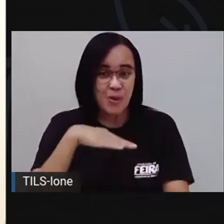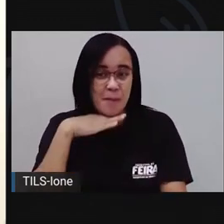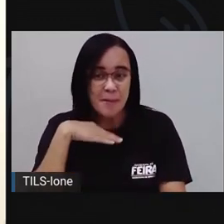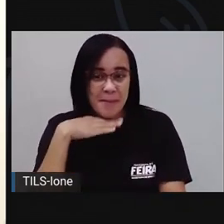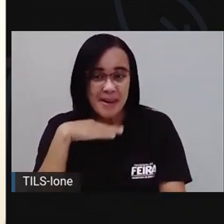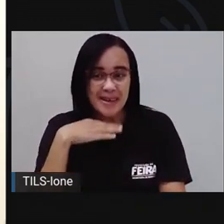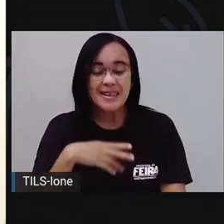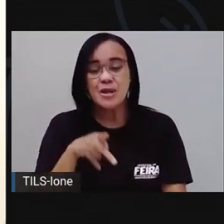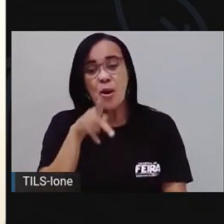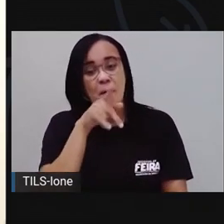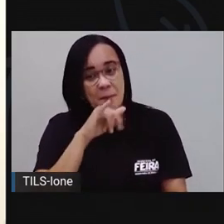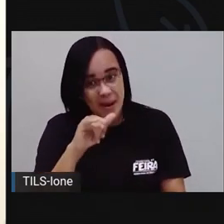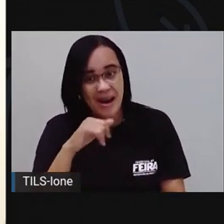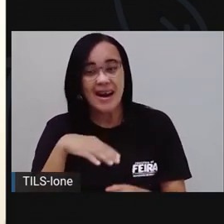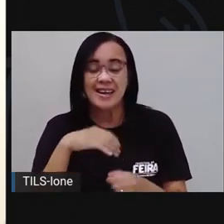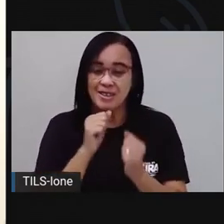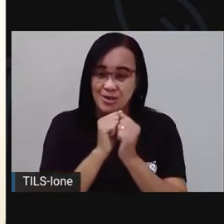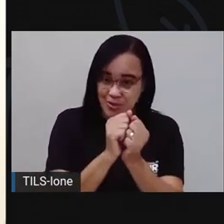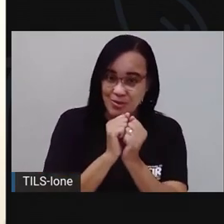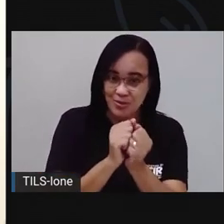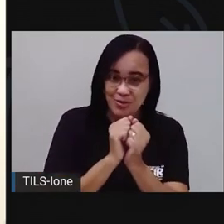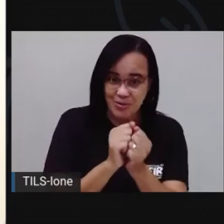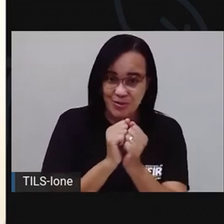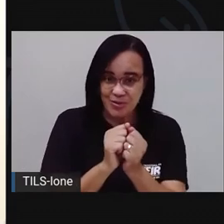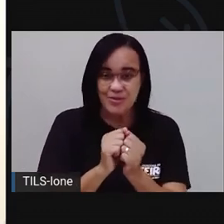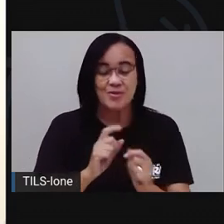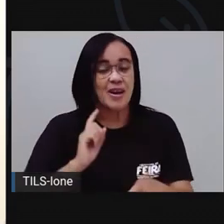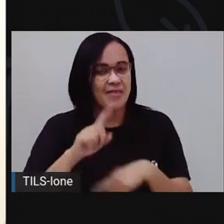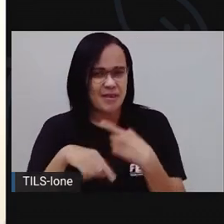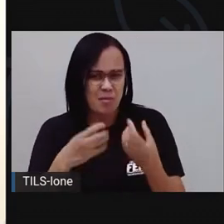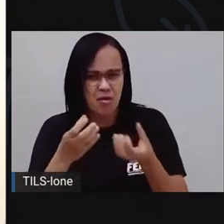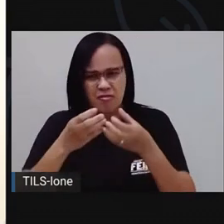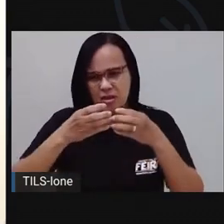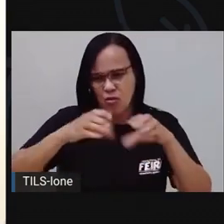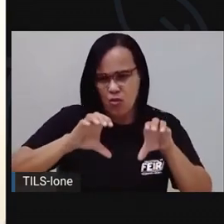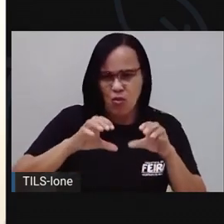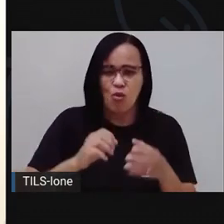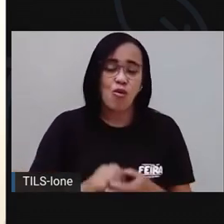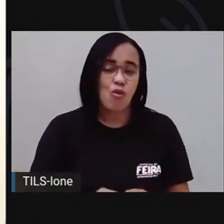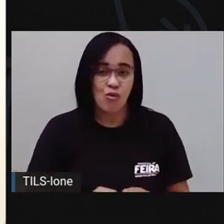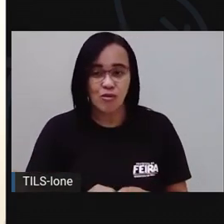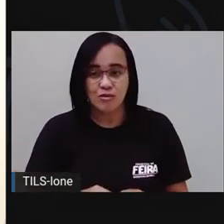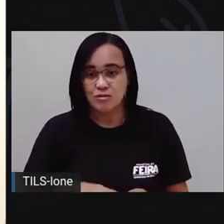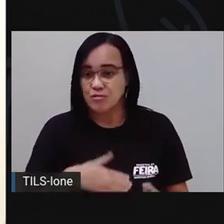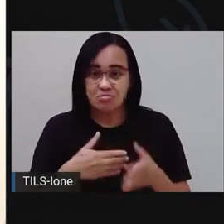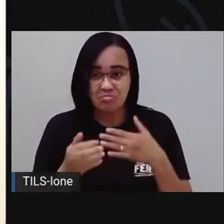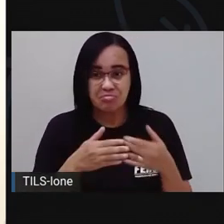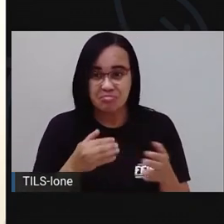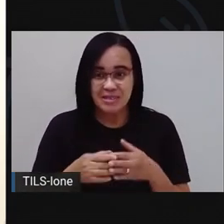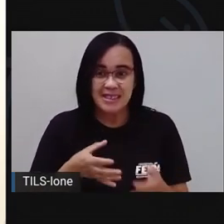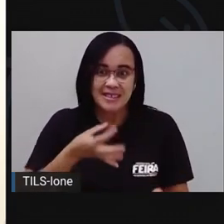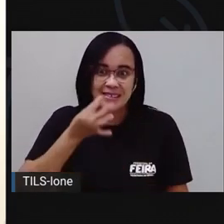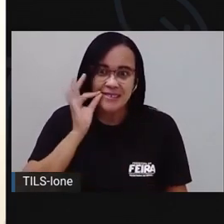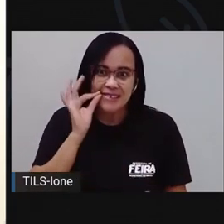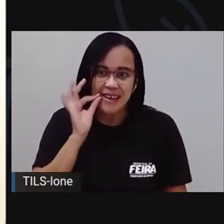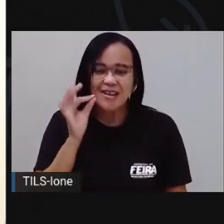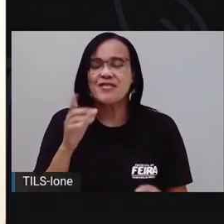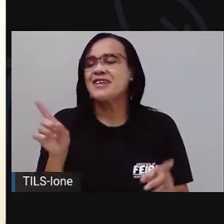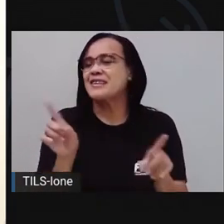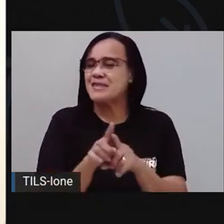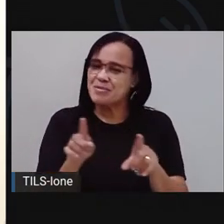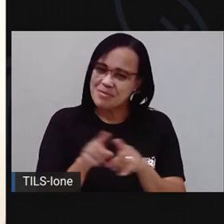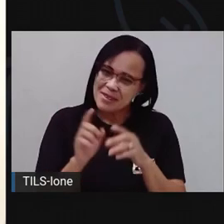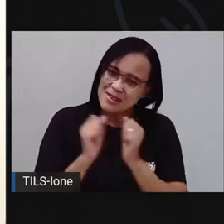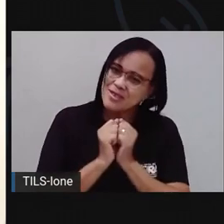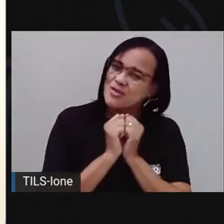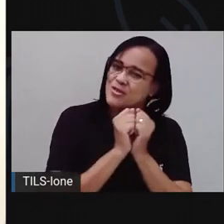papai, né? E aqui nesse momento você pode fazer aí, fritar um ovo, fritar uma Josefina e fazer aquele café delicioso para provar